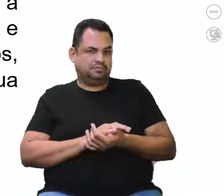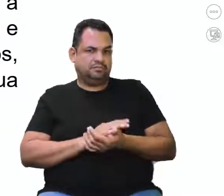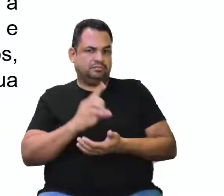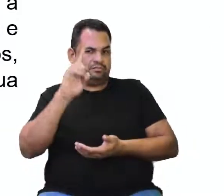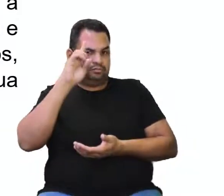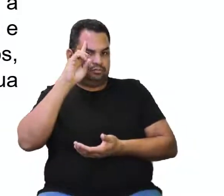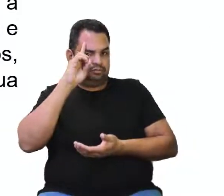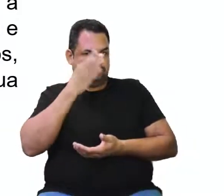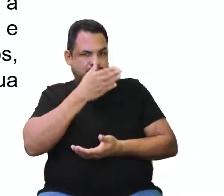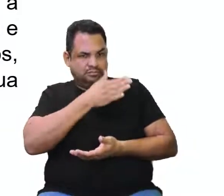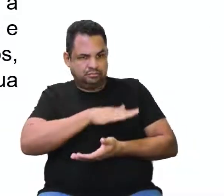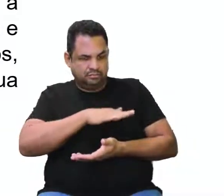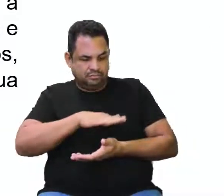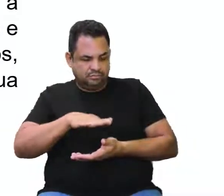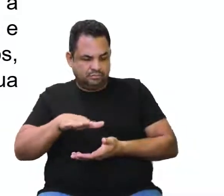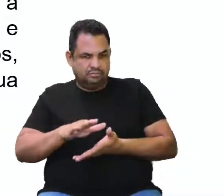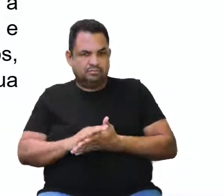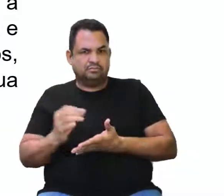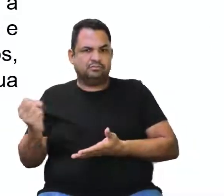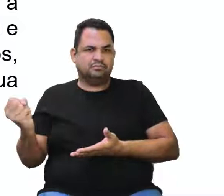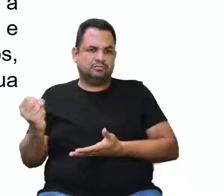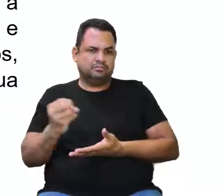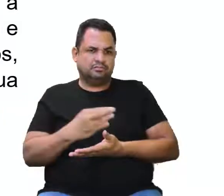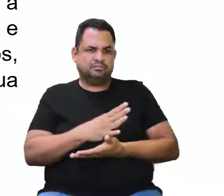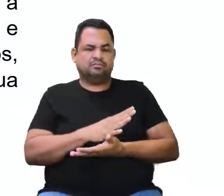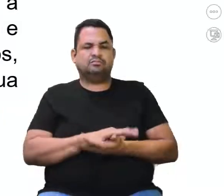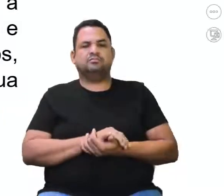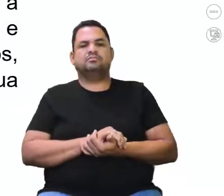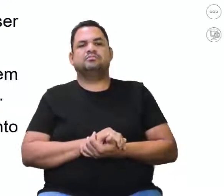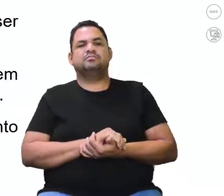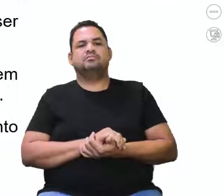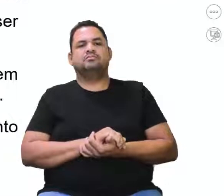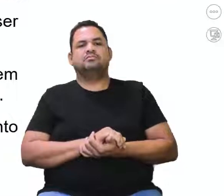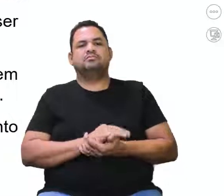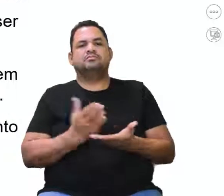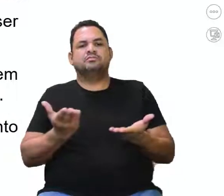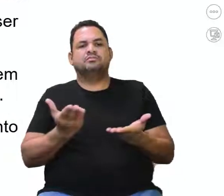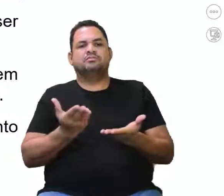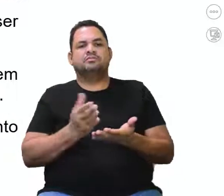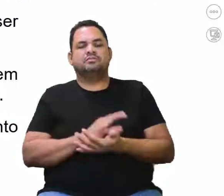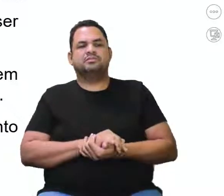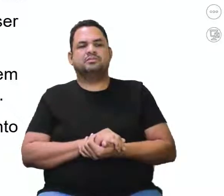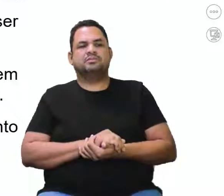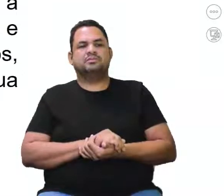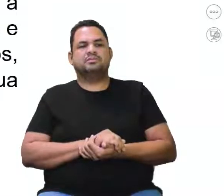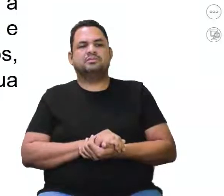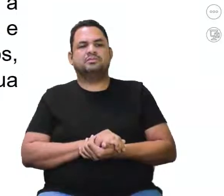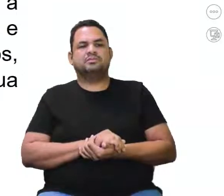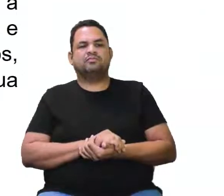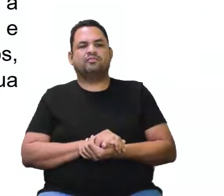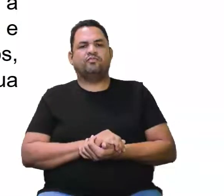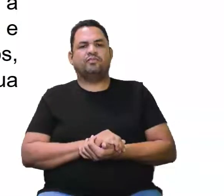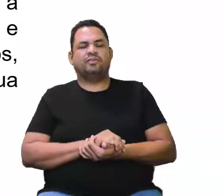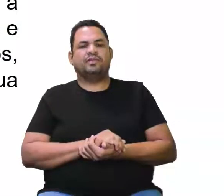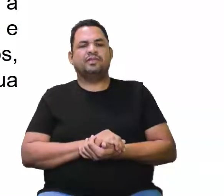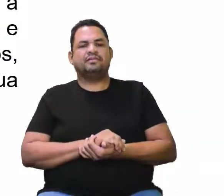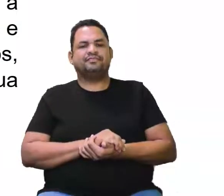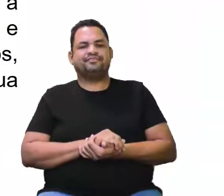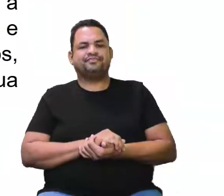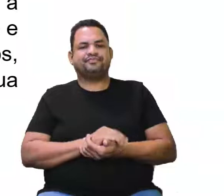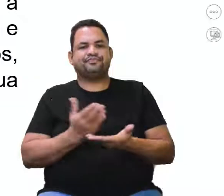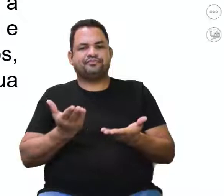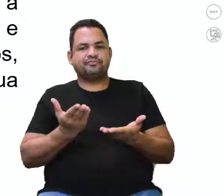o cotidiano das crianças e dos adolescentes acaba por remeter, né?